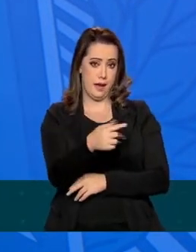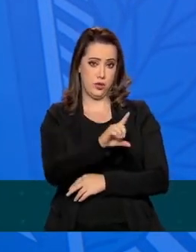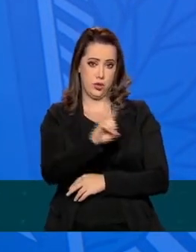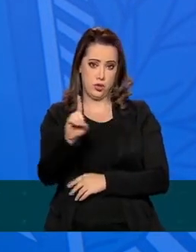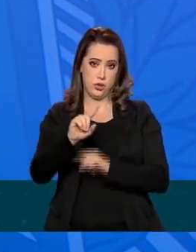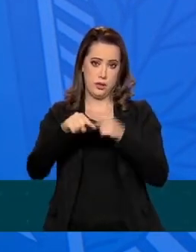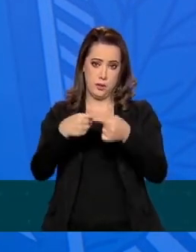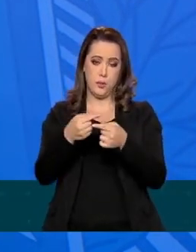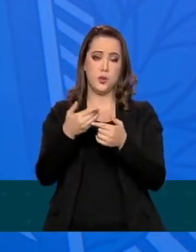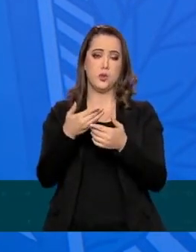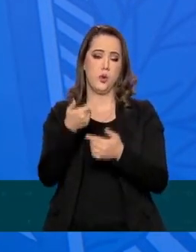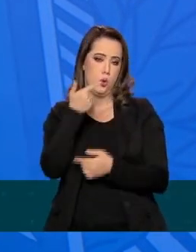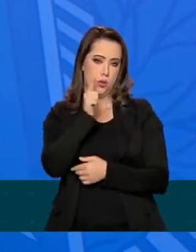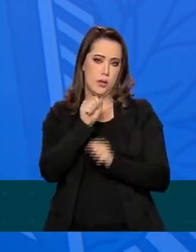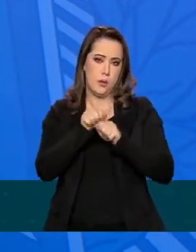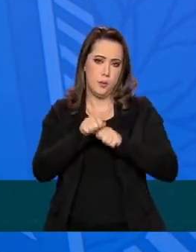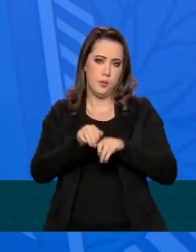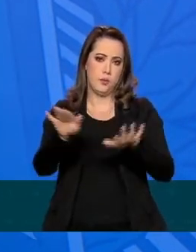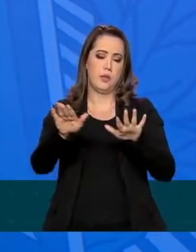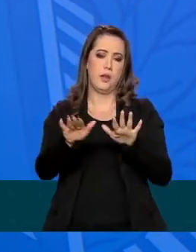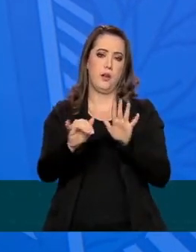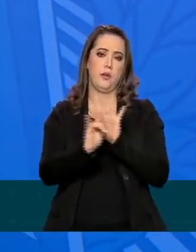o edital pela Anatel.